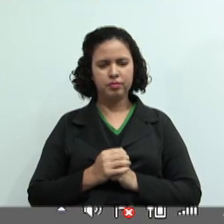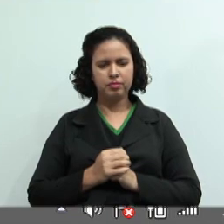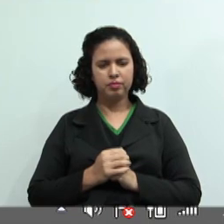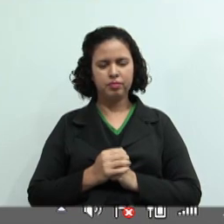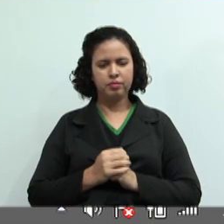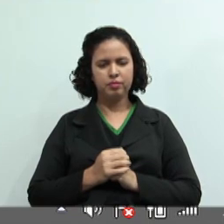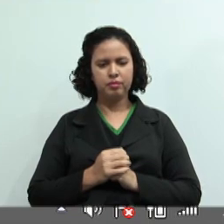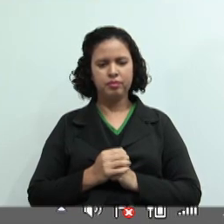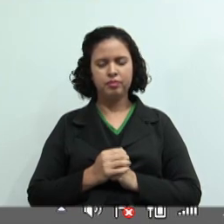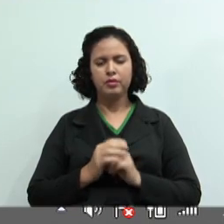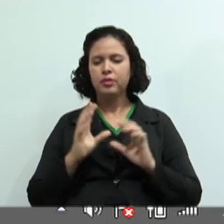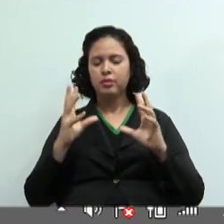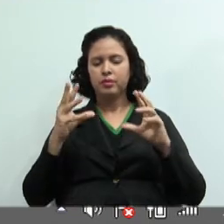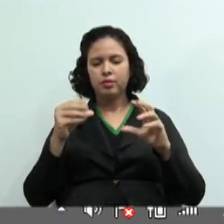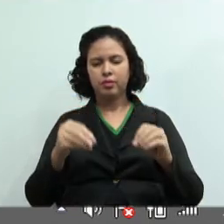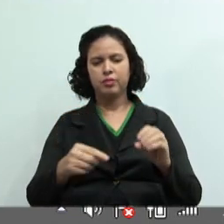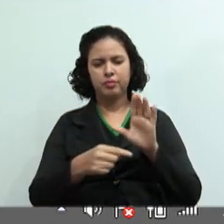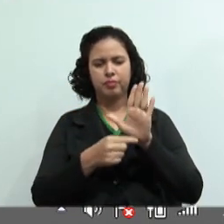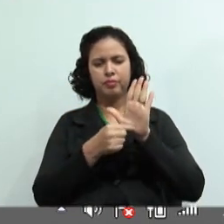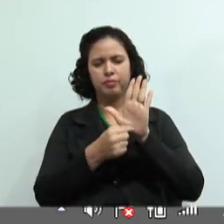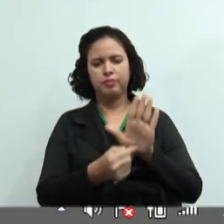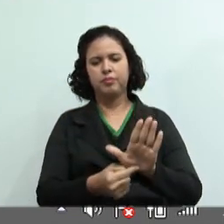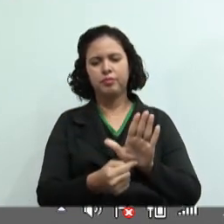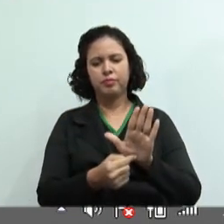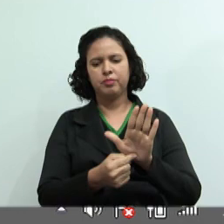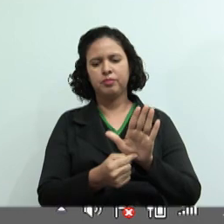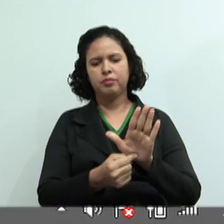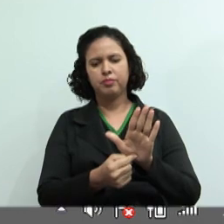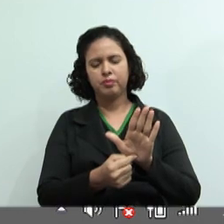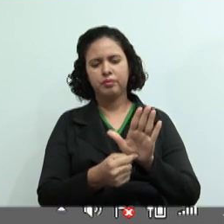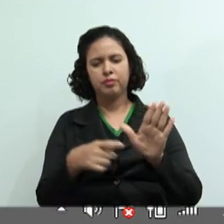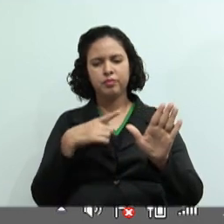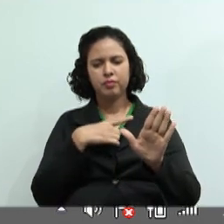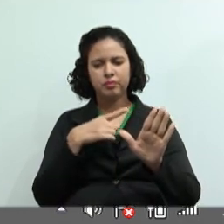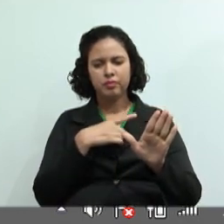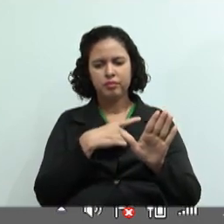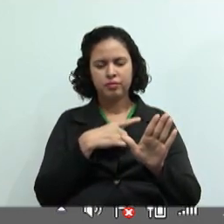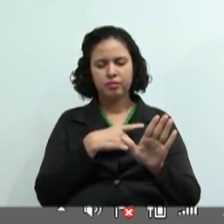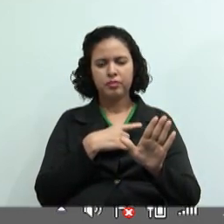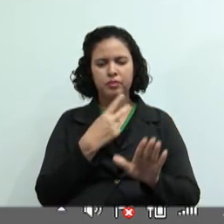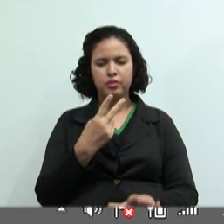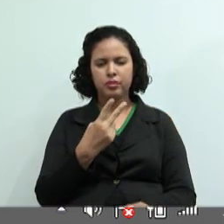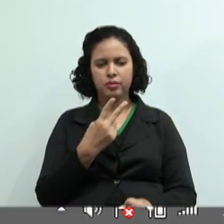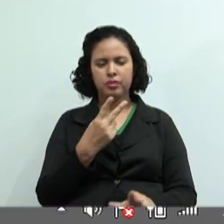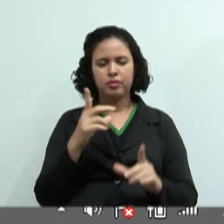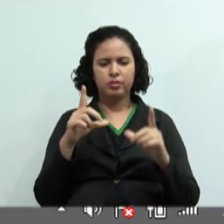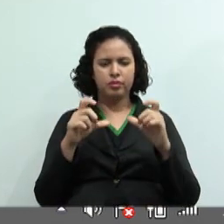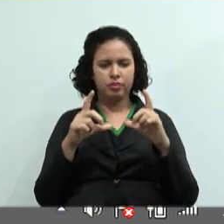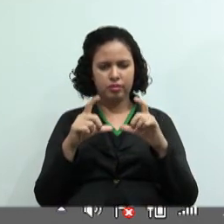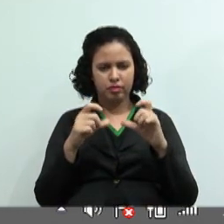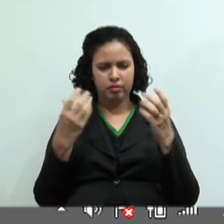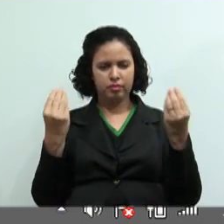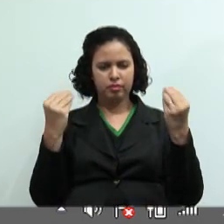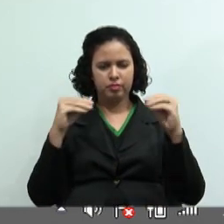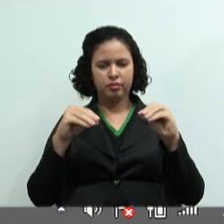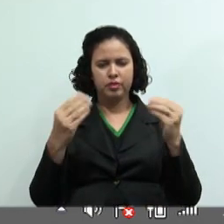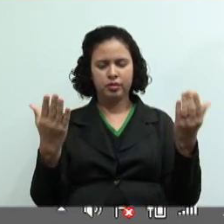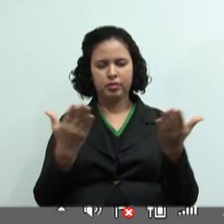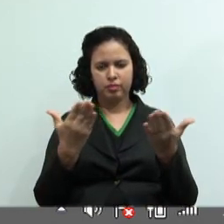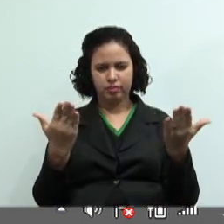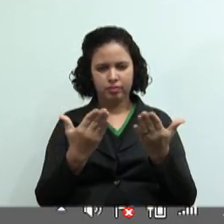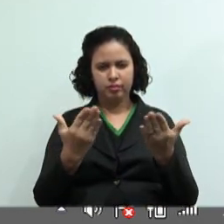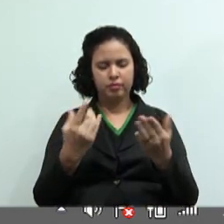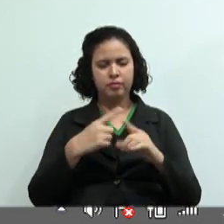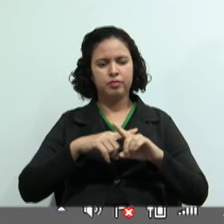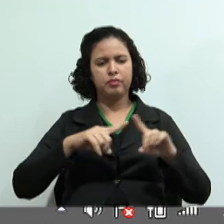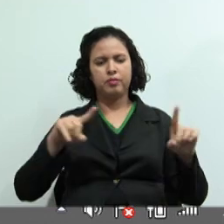Ok, foram apresentadas todas as turmas. Tem uma professora, tem duas fotos que foram postadas hoje, mas não